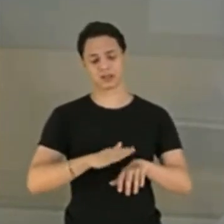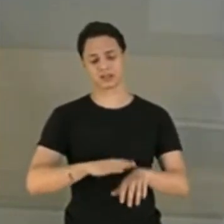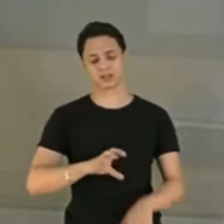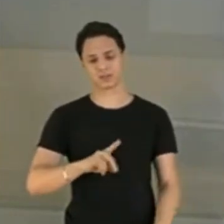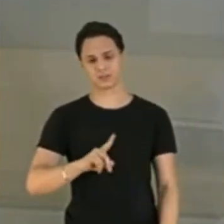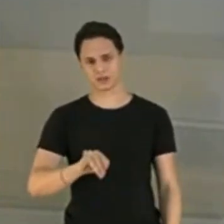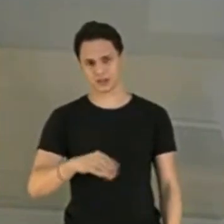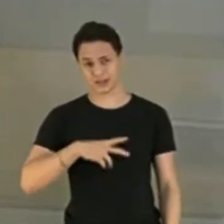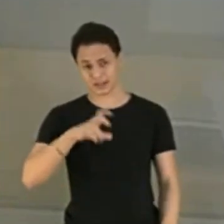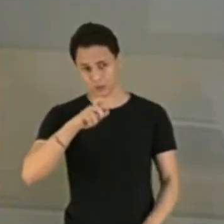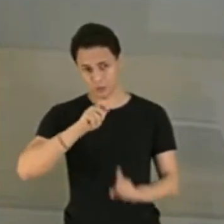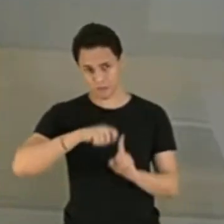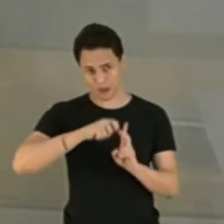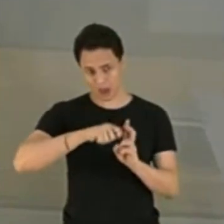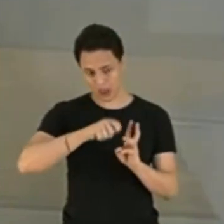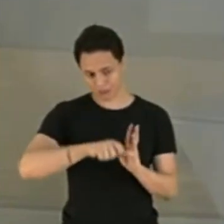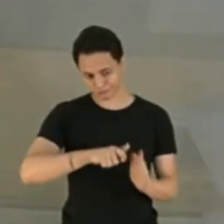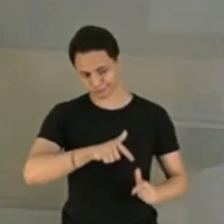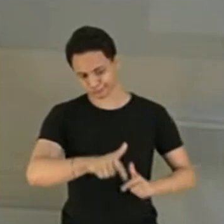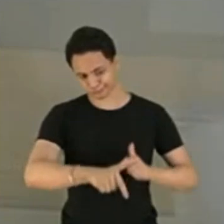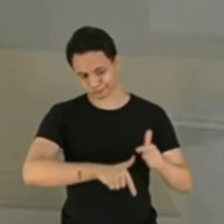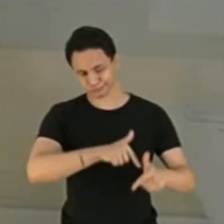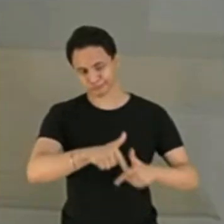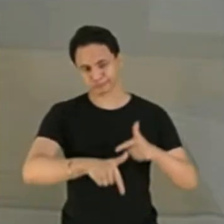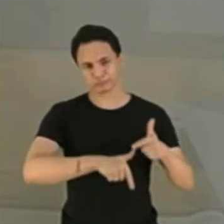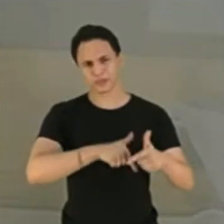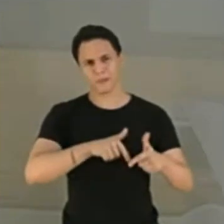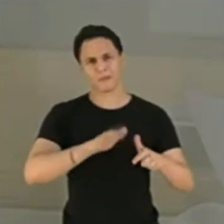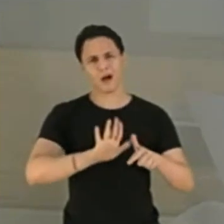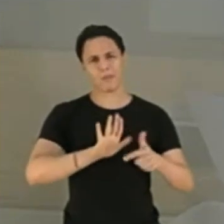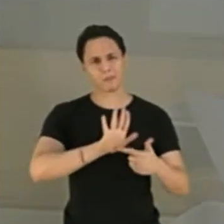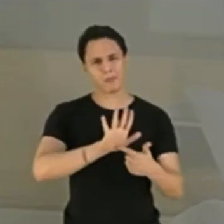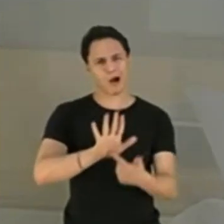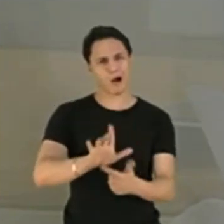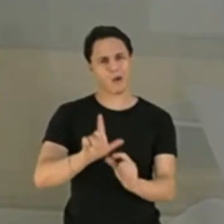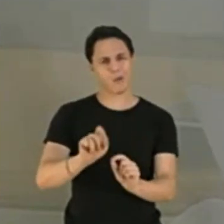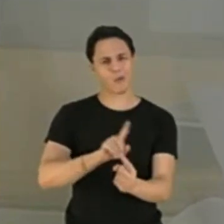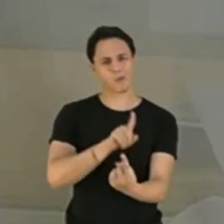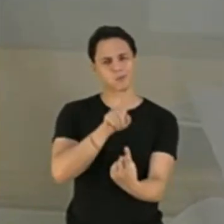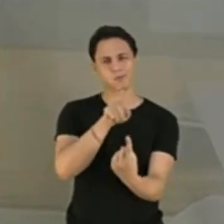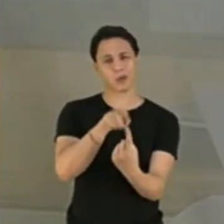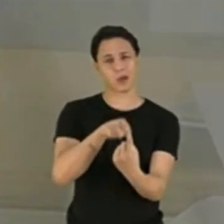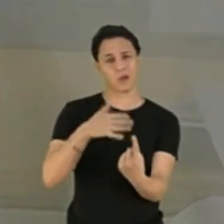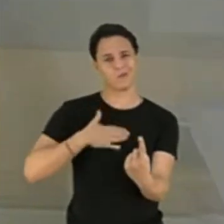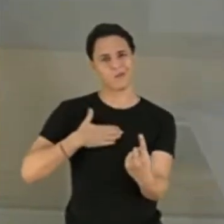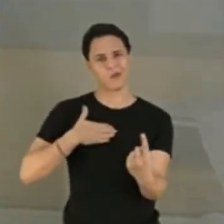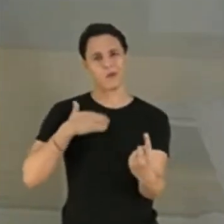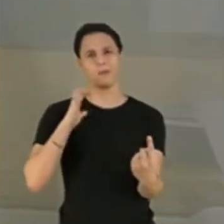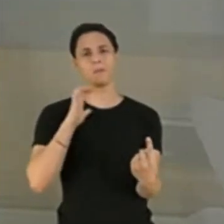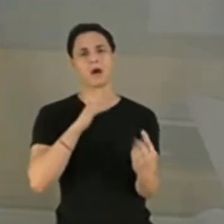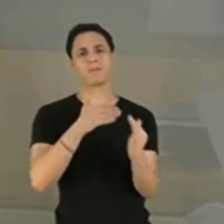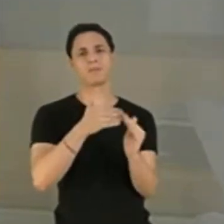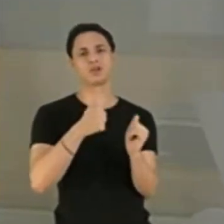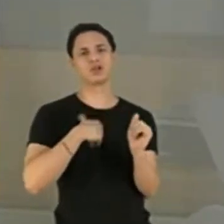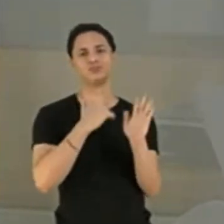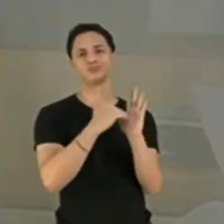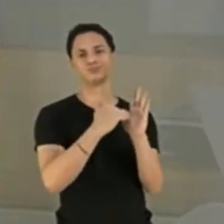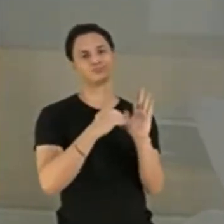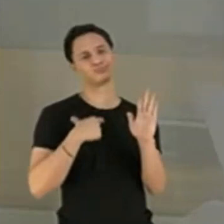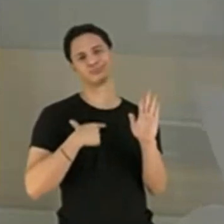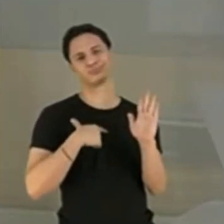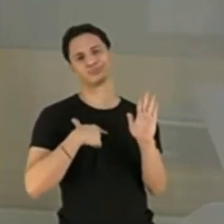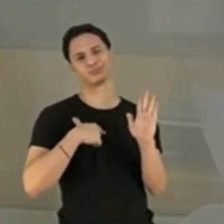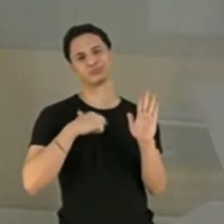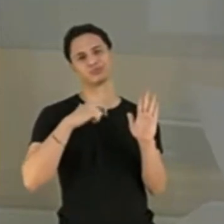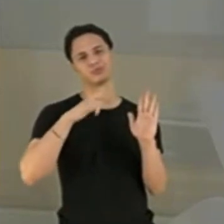mais de cinco meses de atividades, mostram que os objetivos almejados do meu requerimento não foram considerados,